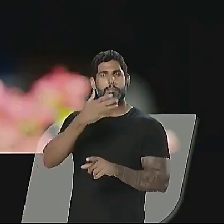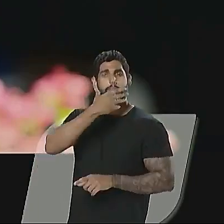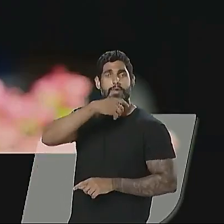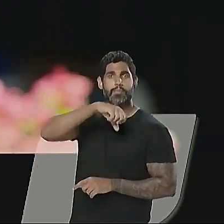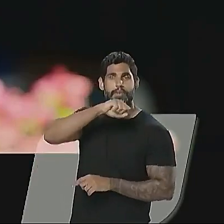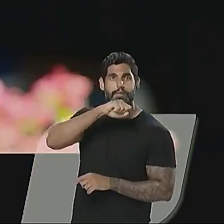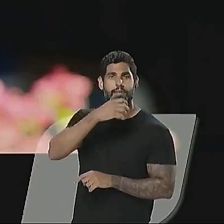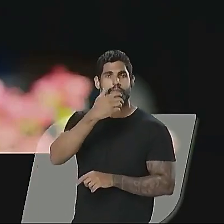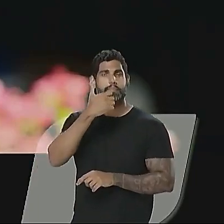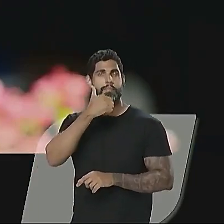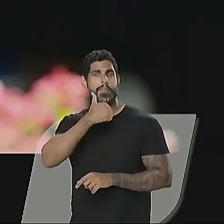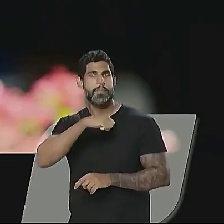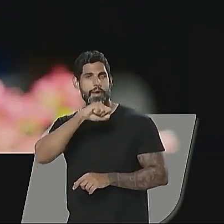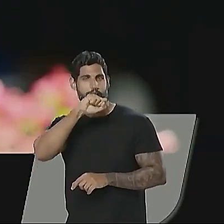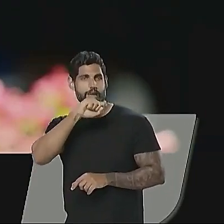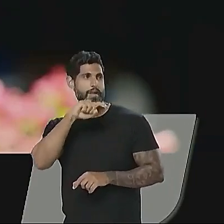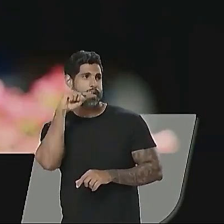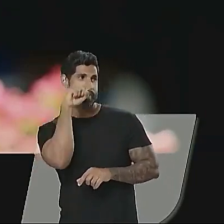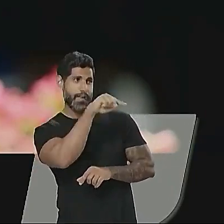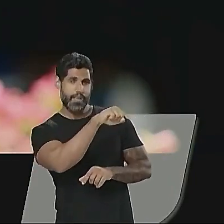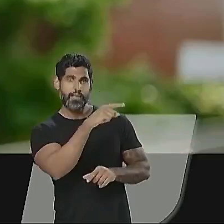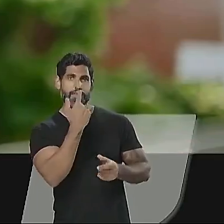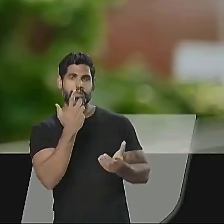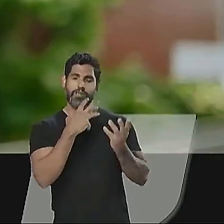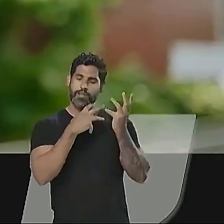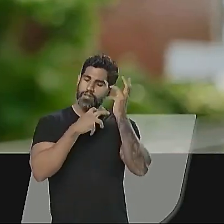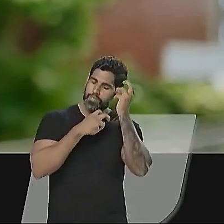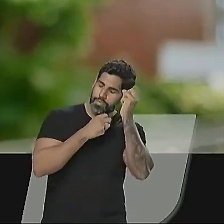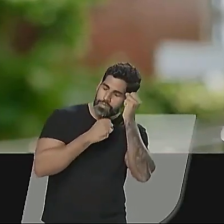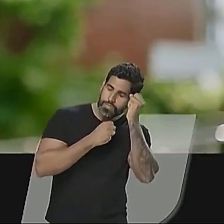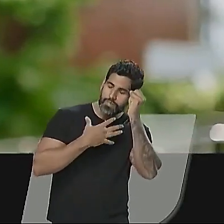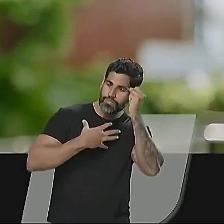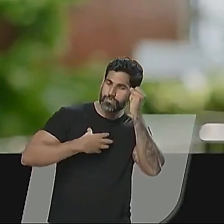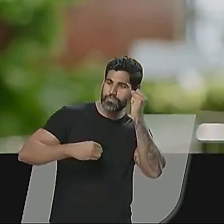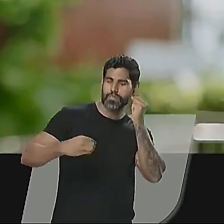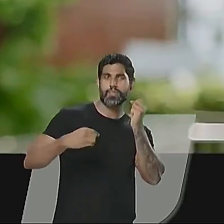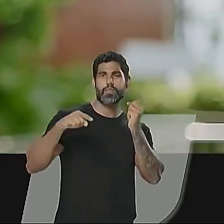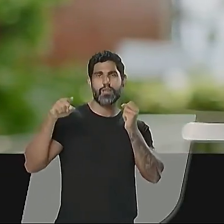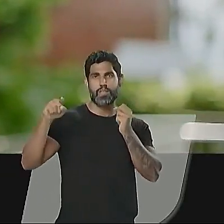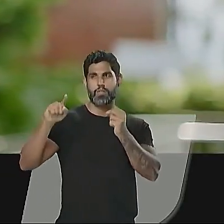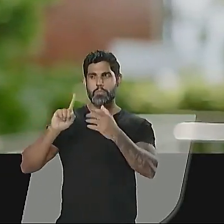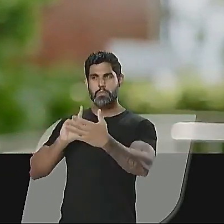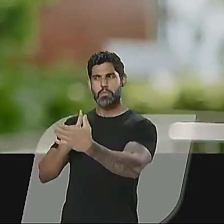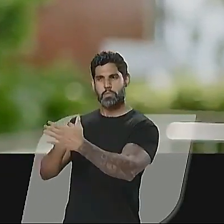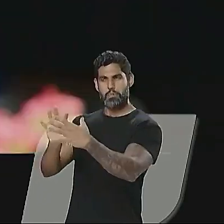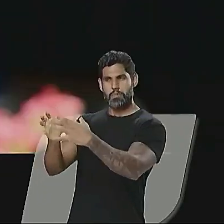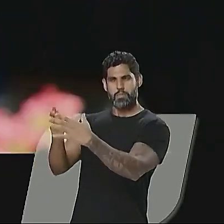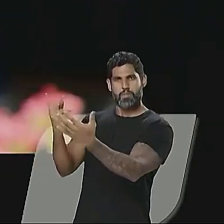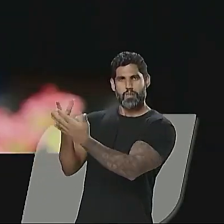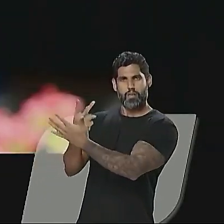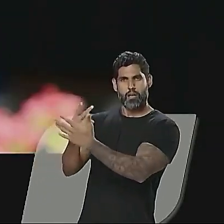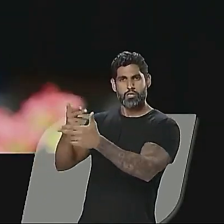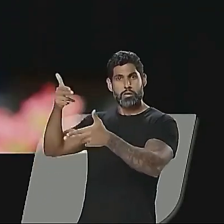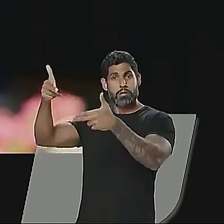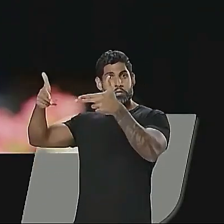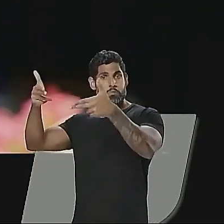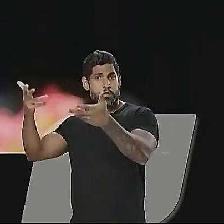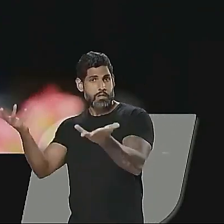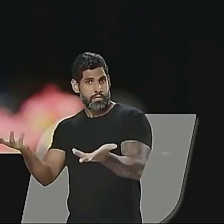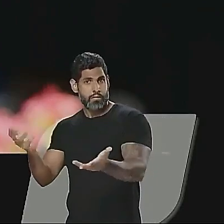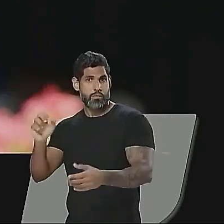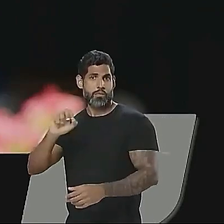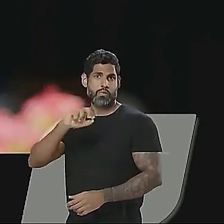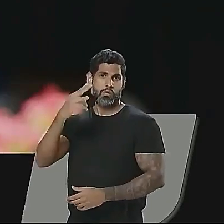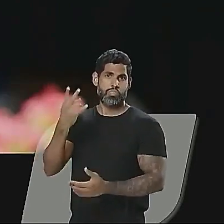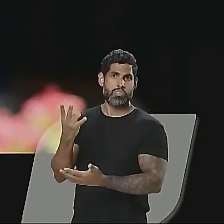quando as mães e os pais puderem dormir sossegados sabendo que seus filhos não serão cooptados pelo